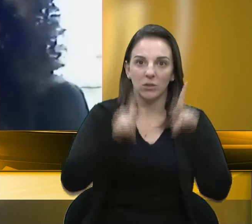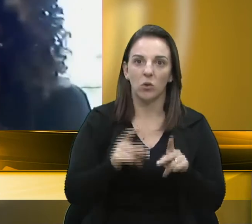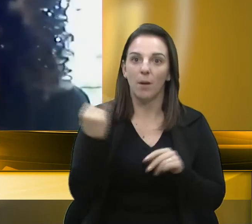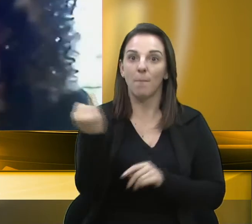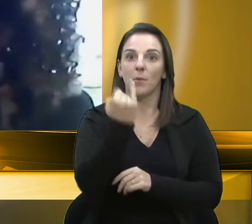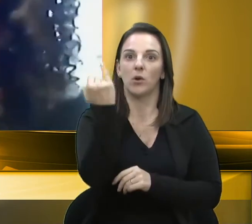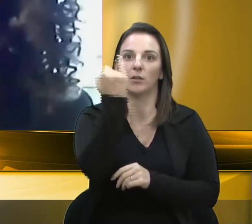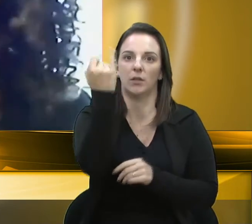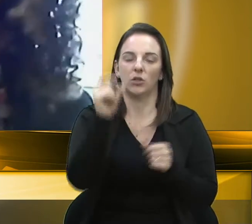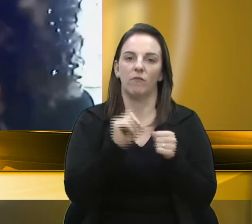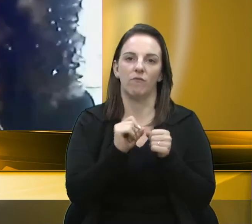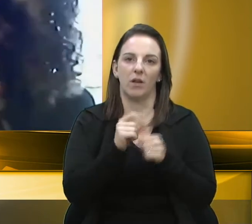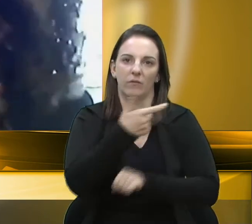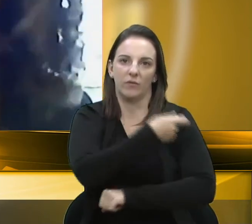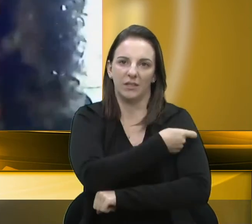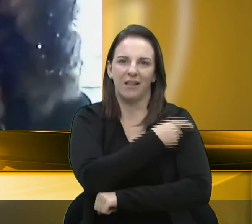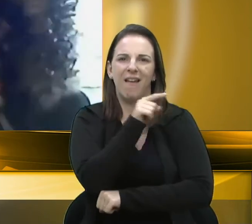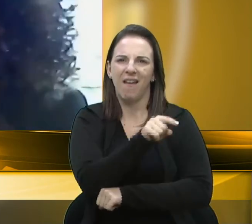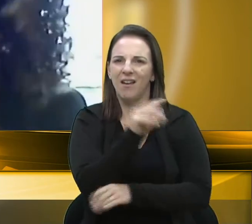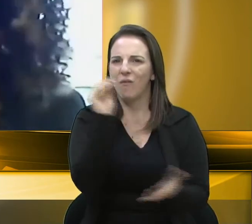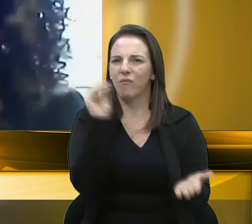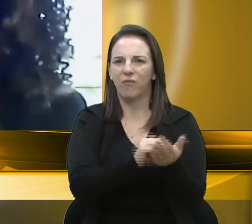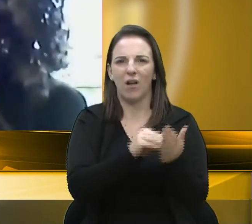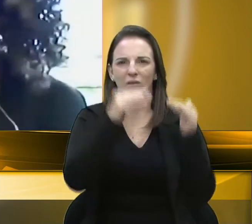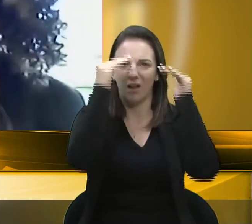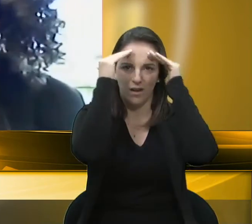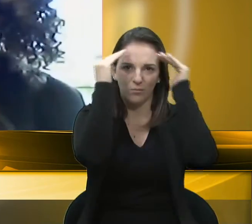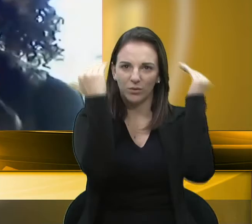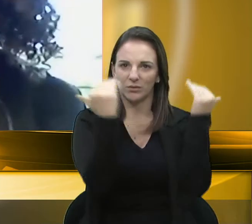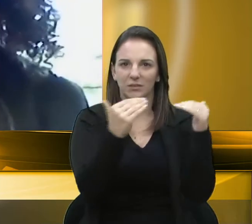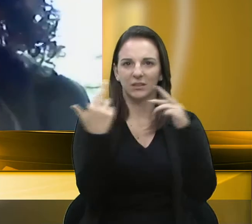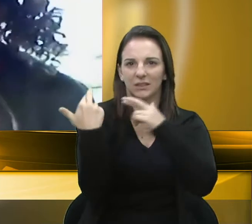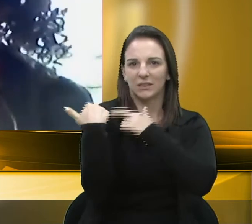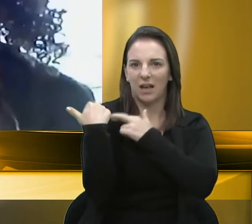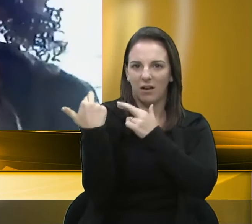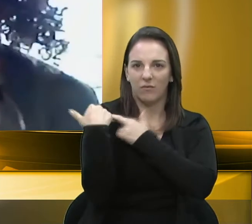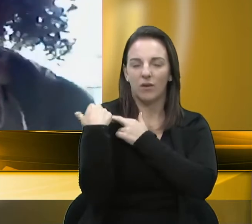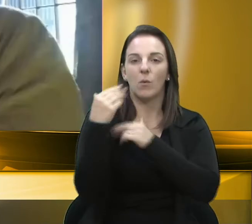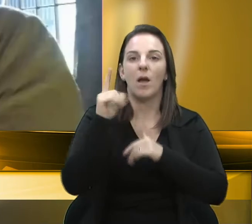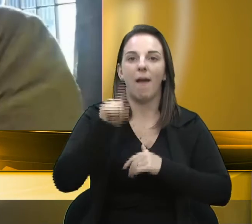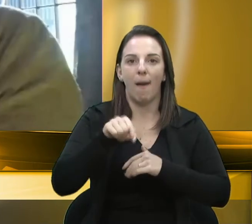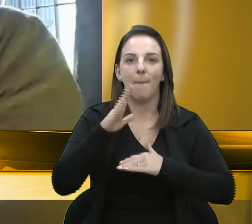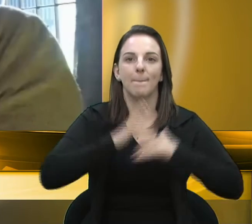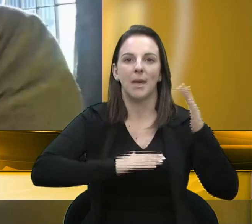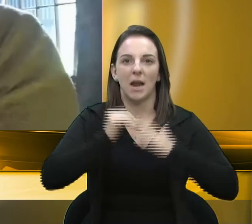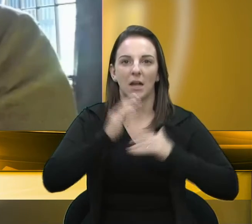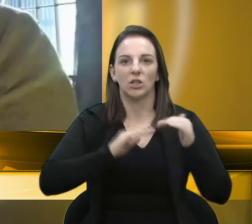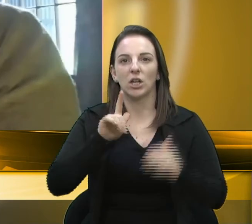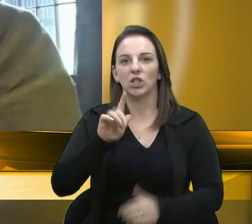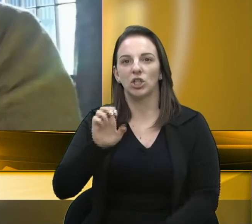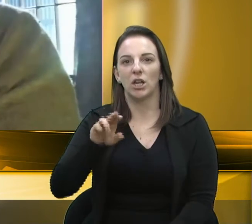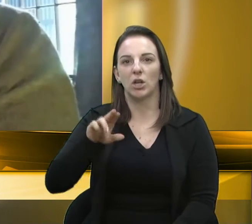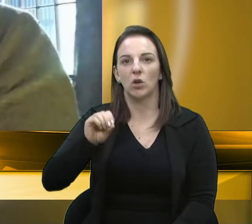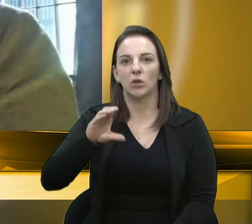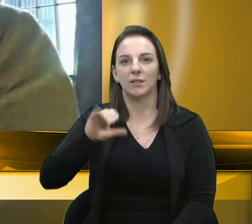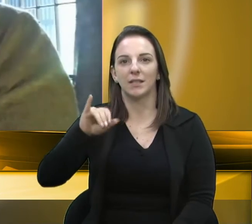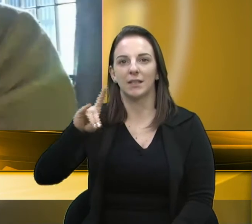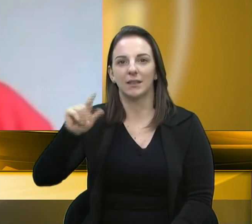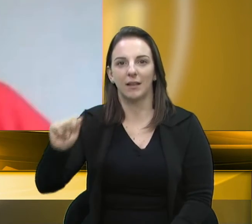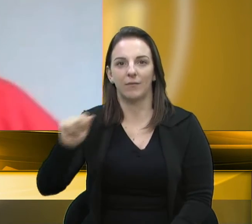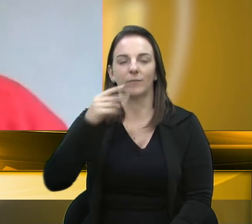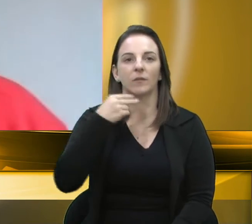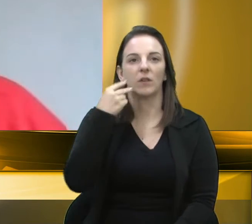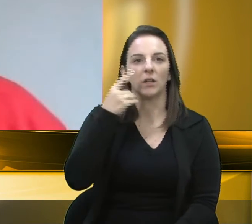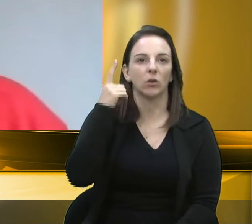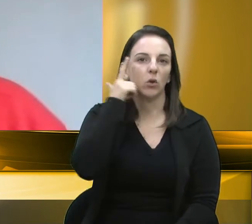Então, o Bolsonaro foi responsável, sim, e isso são práticas genocidas. Obrigada, vereadora Estela. Vereador Lucas. Obrigado, vereadora Denise.